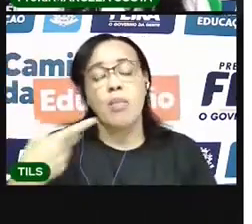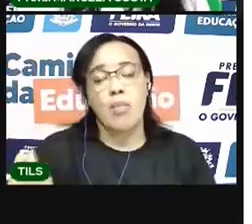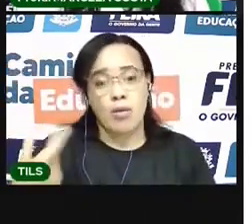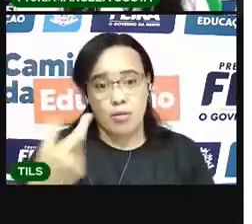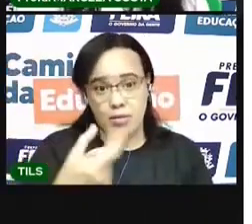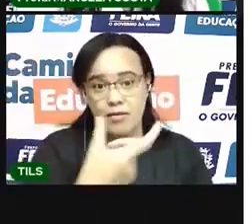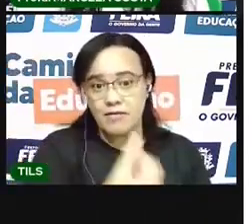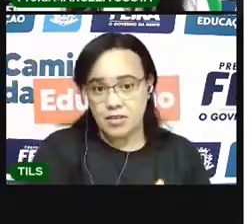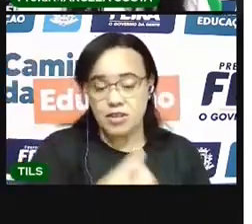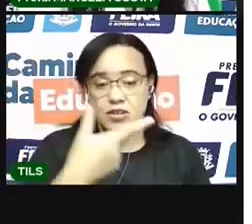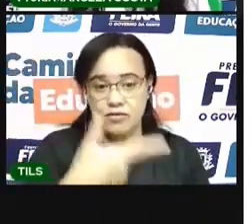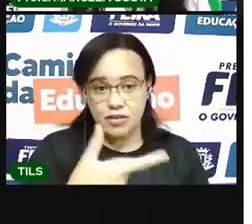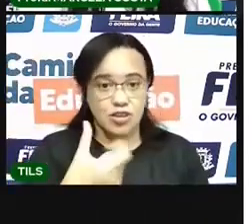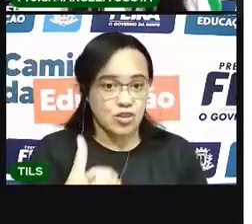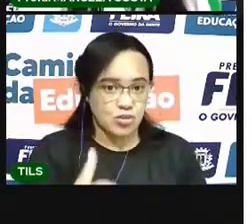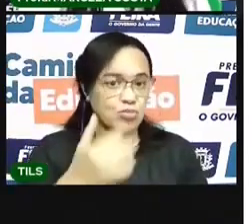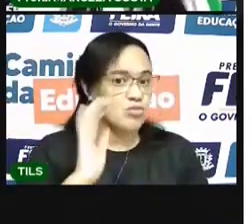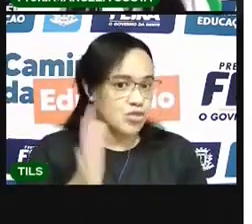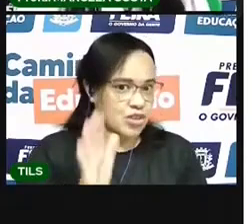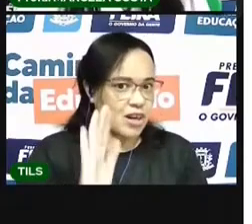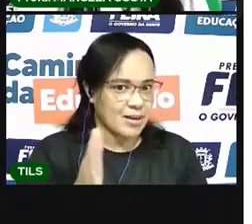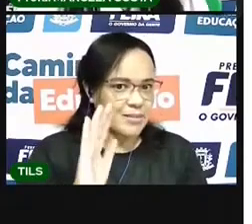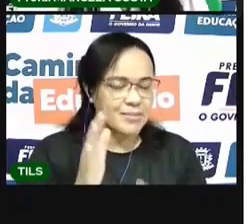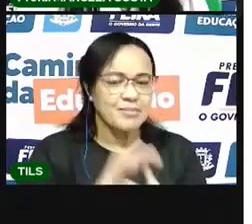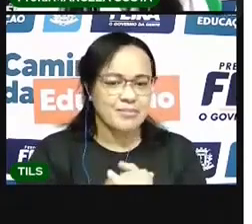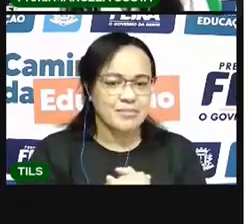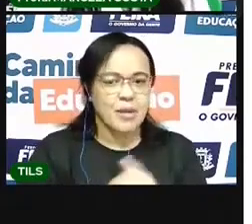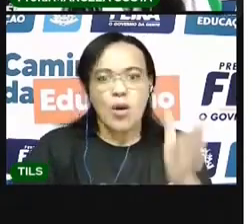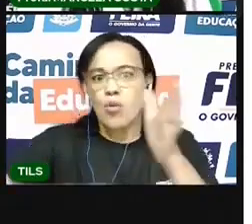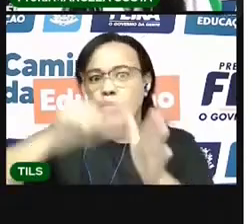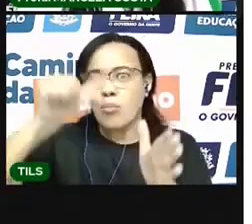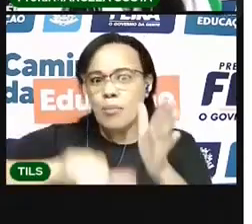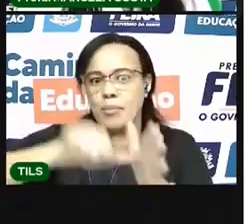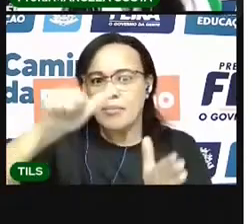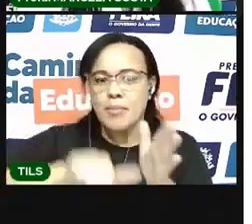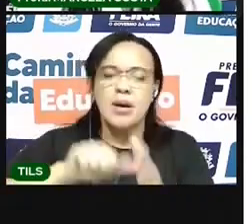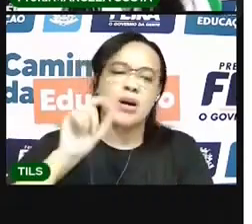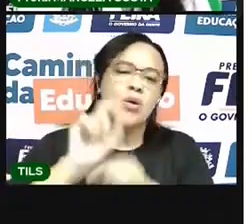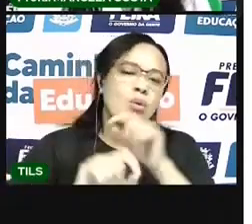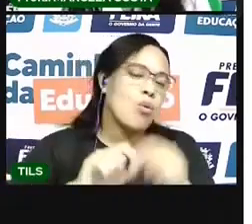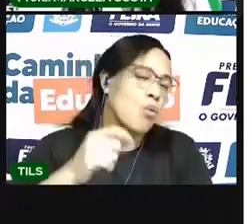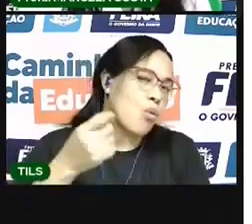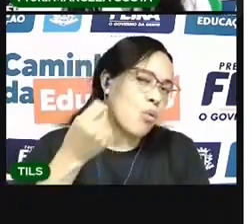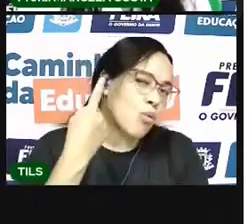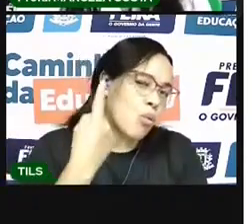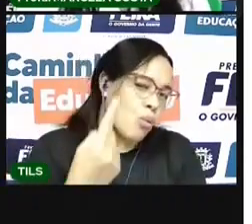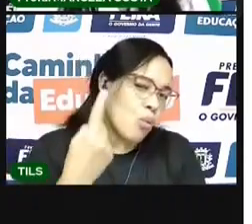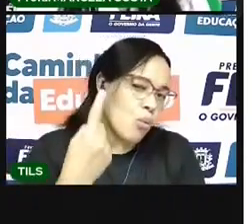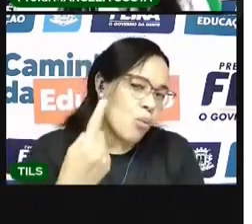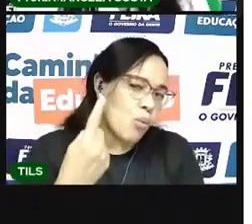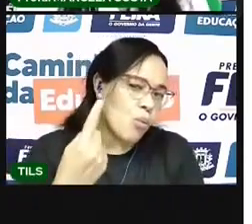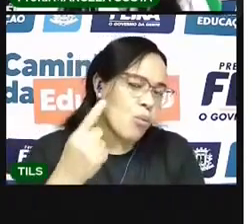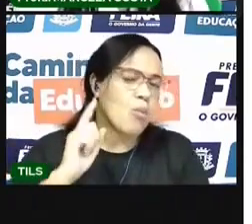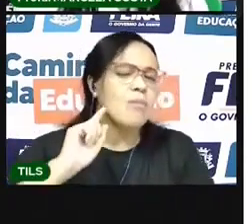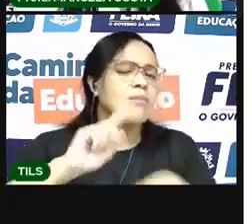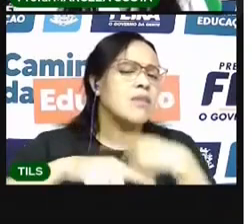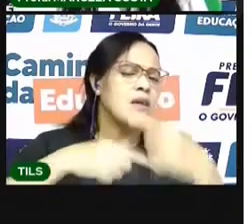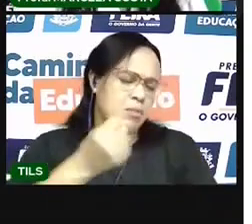O primeiro dia do mês é representado pelo número 1. Depois do número 1. Vem que número?